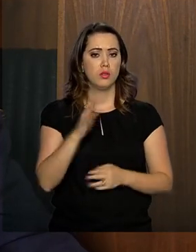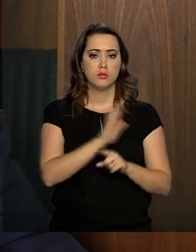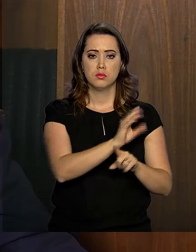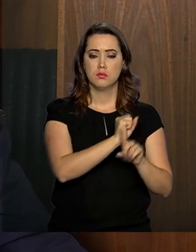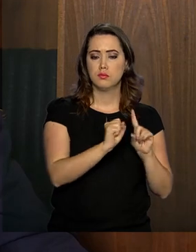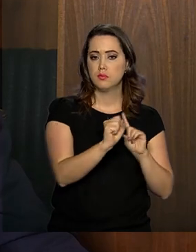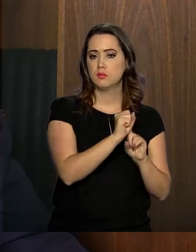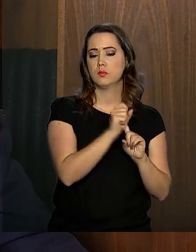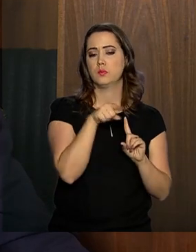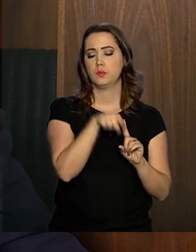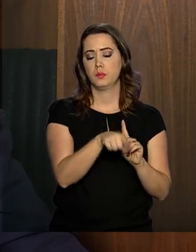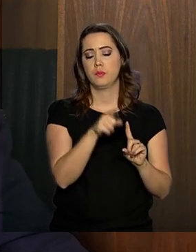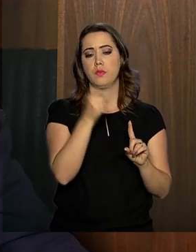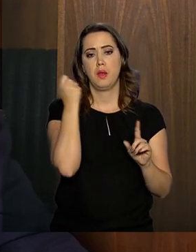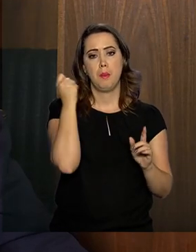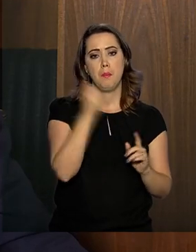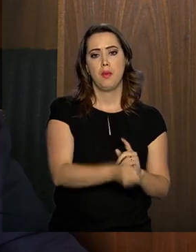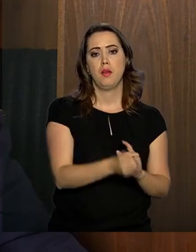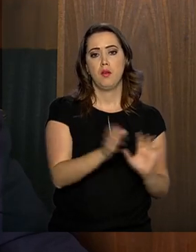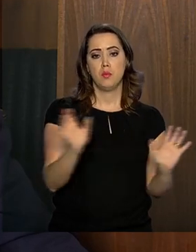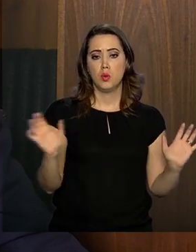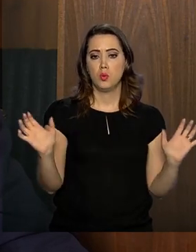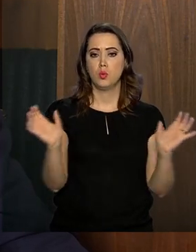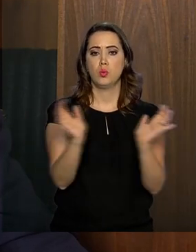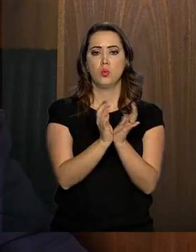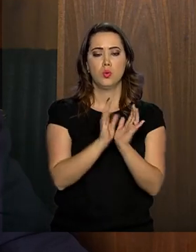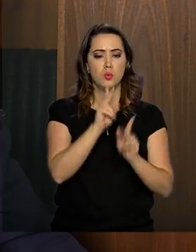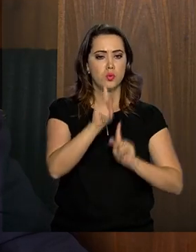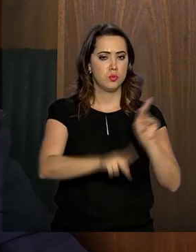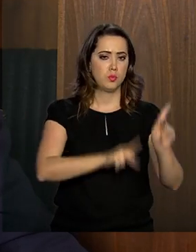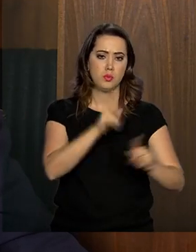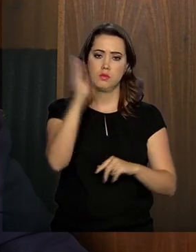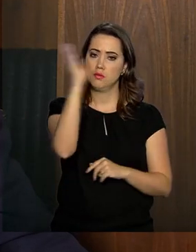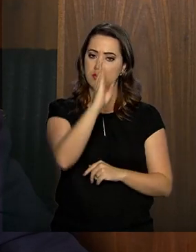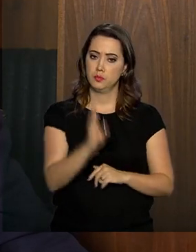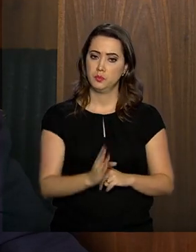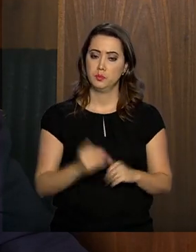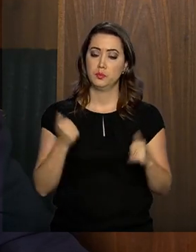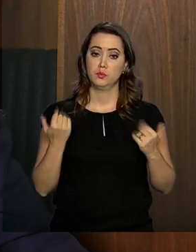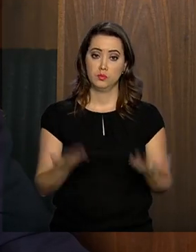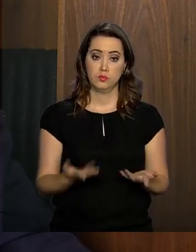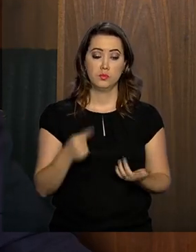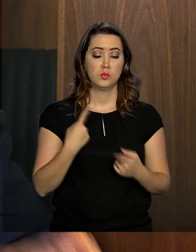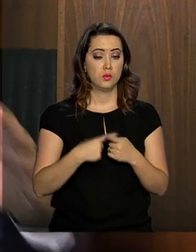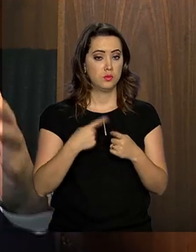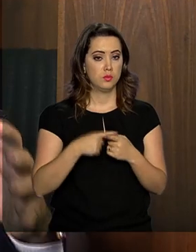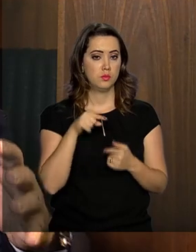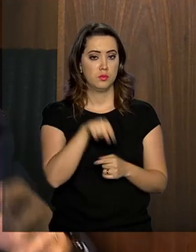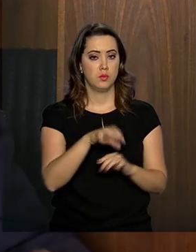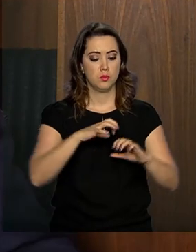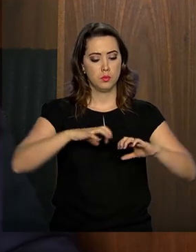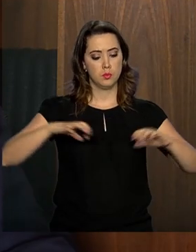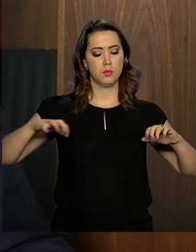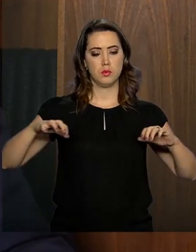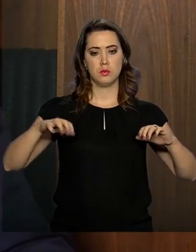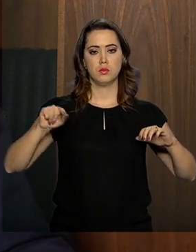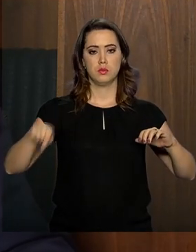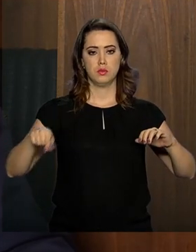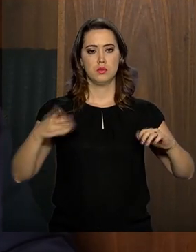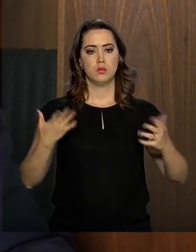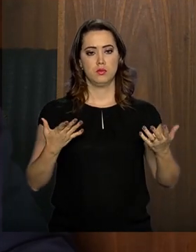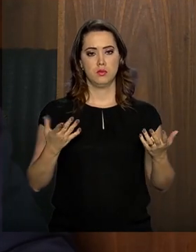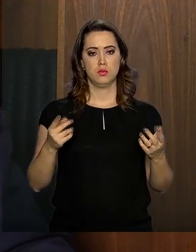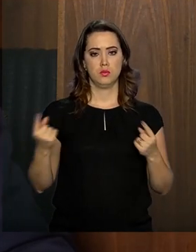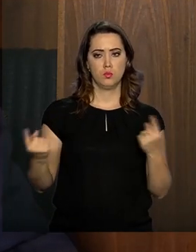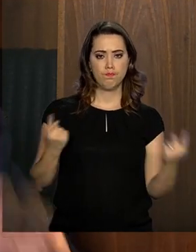assistência que é pago pelo conjunto da população brasileira. Então, esse é o motivo da distinção entre